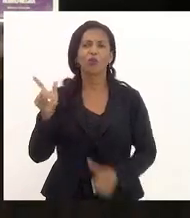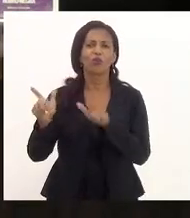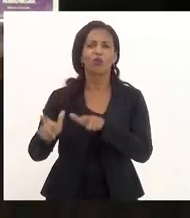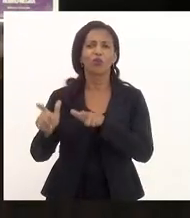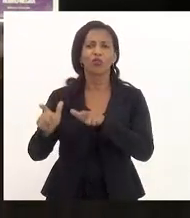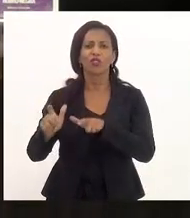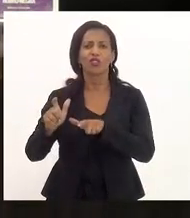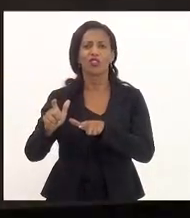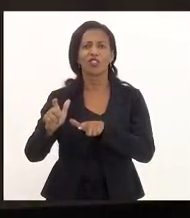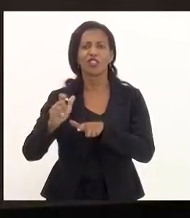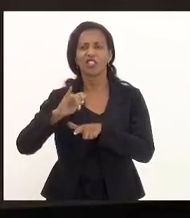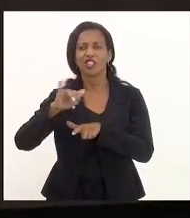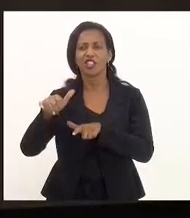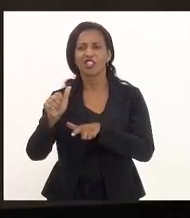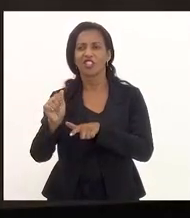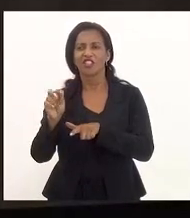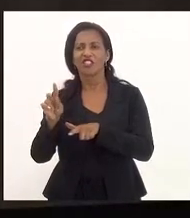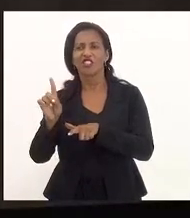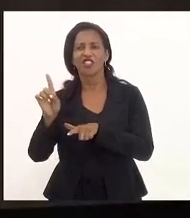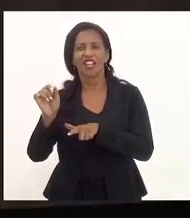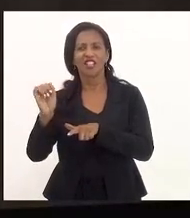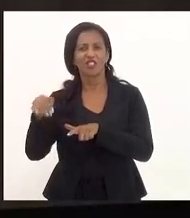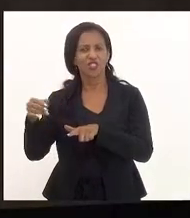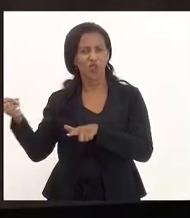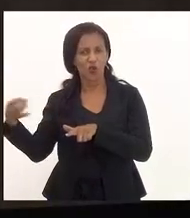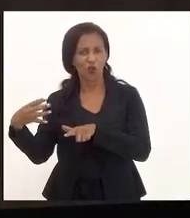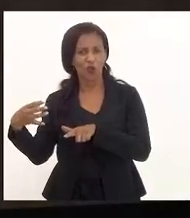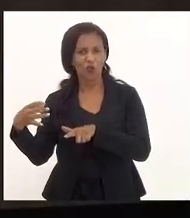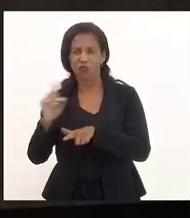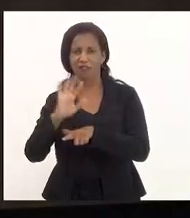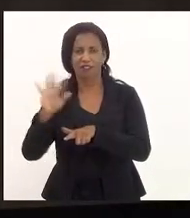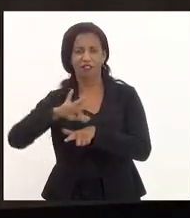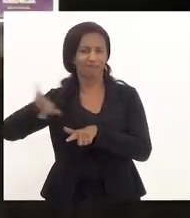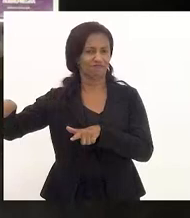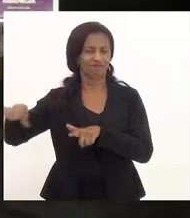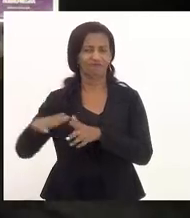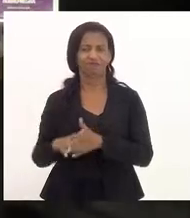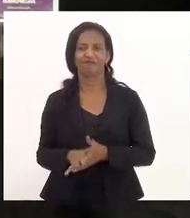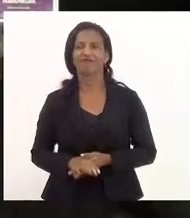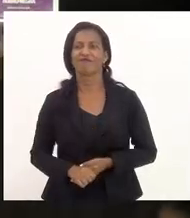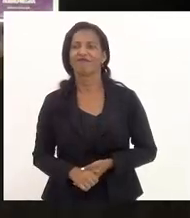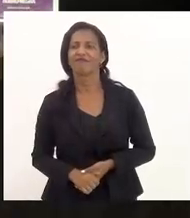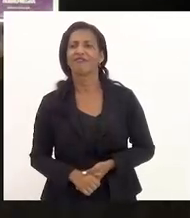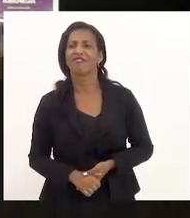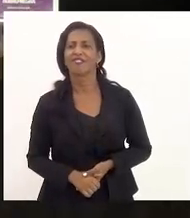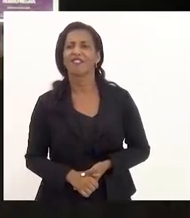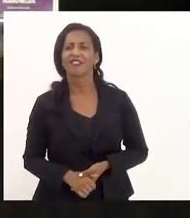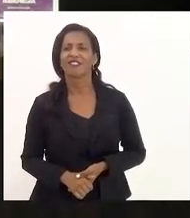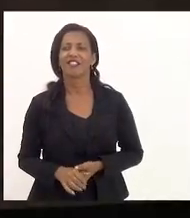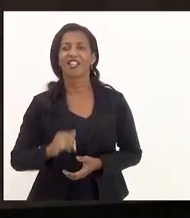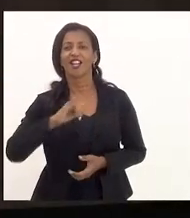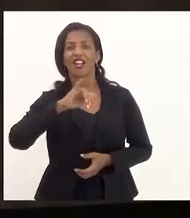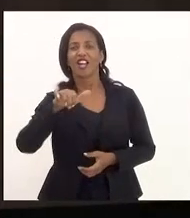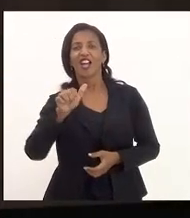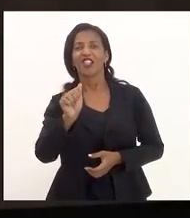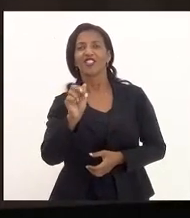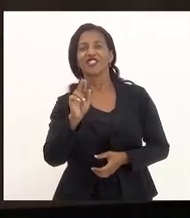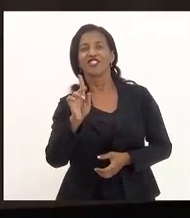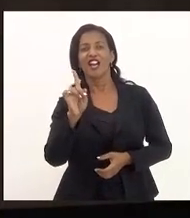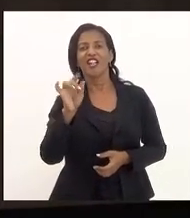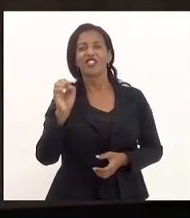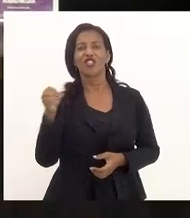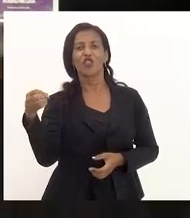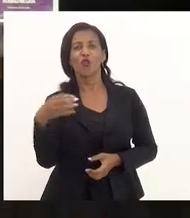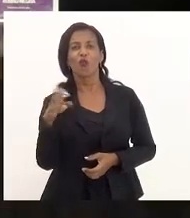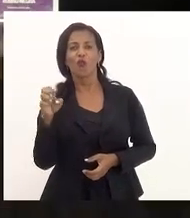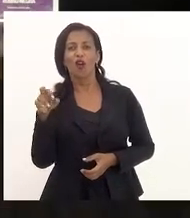Não, Jardim Novo Eldorado é outro bairro. É favorável. Alecrim Dourado, como é? Jardim Novo Eldorado. Ah,